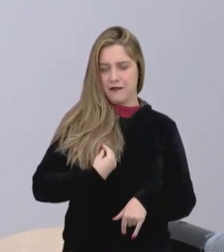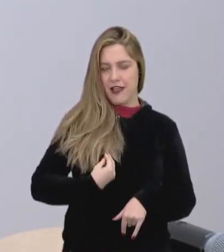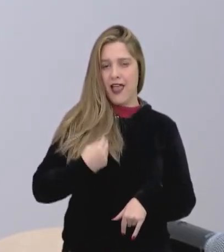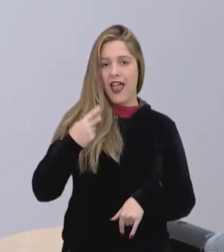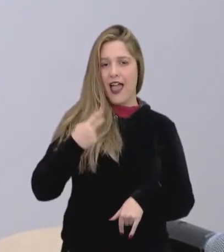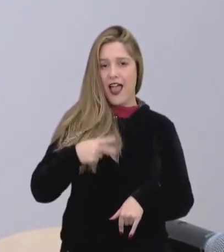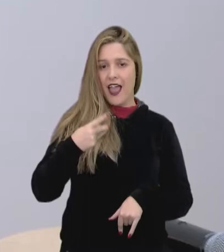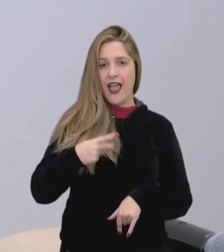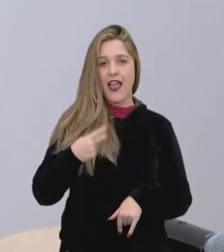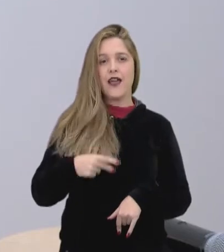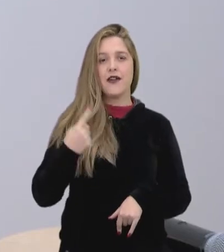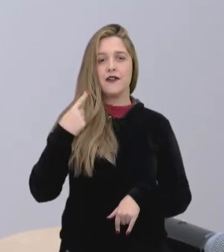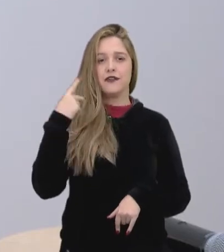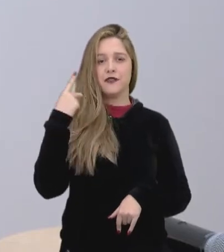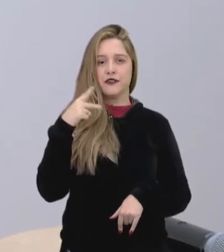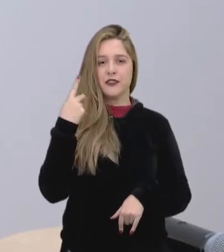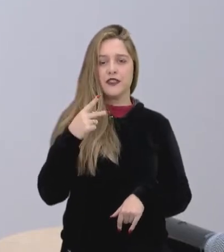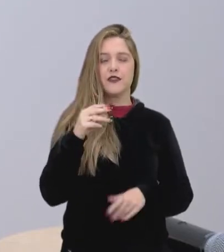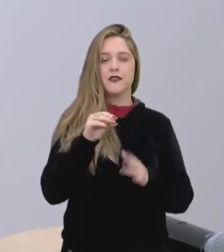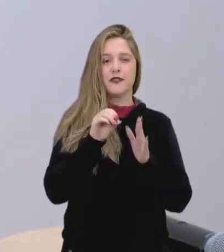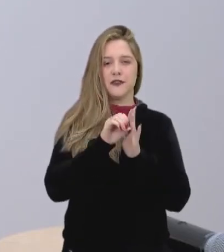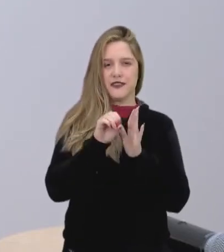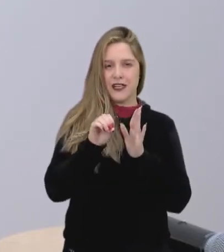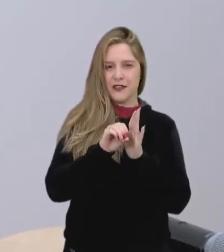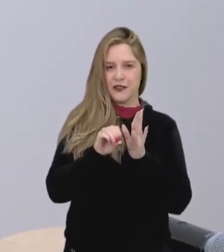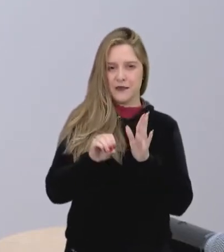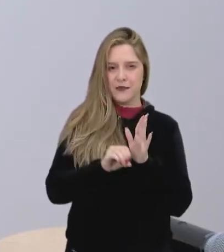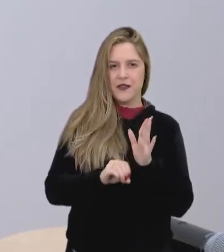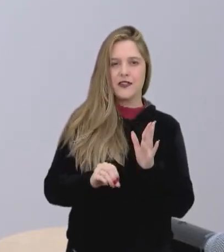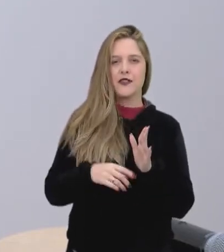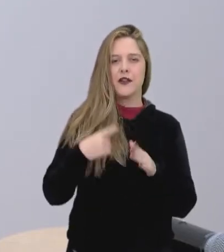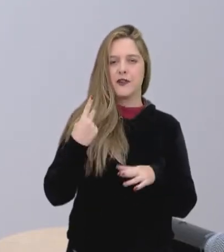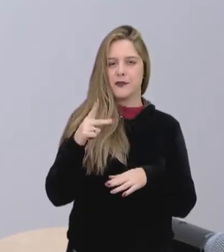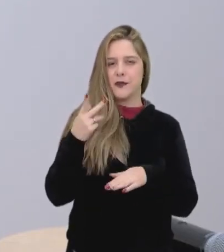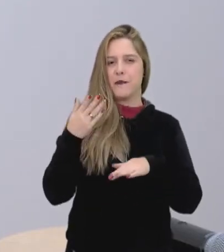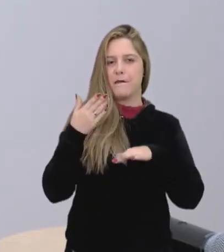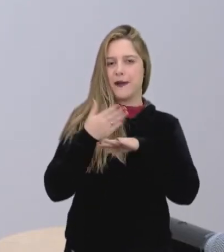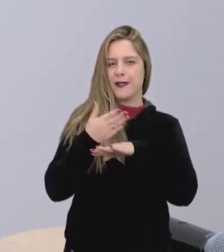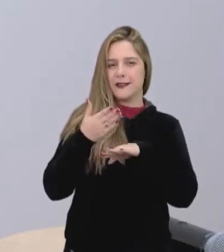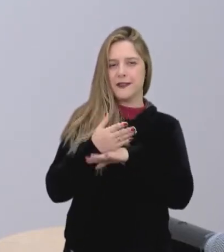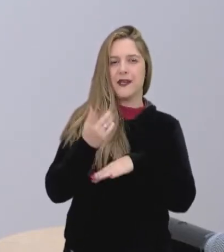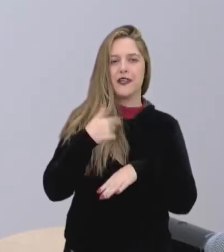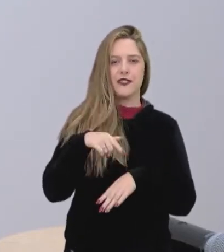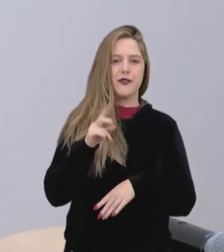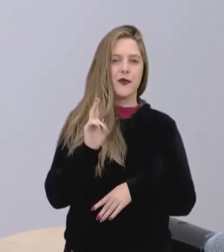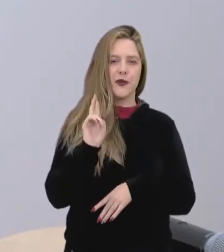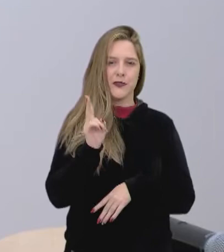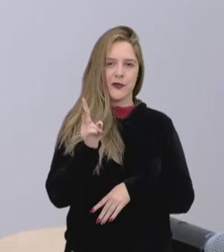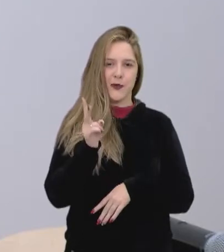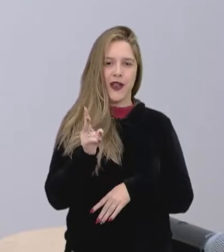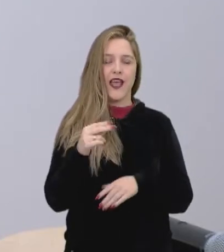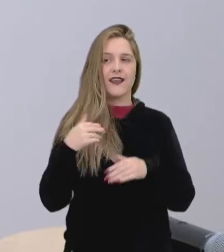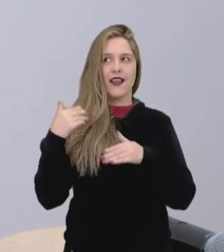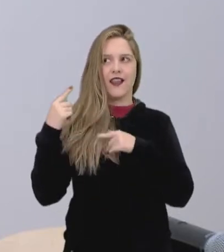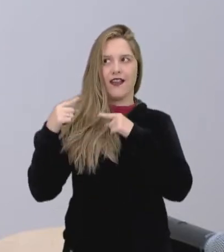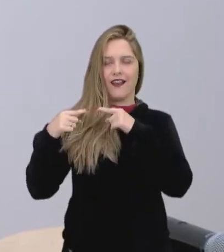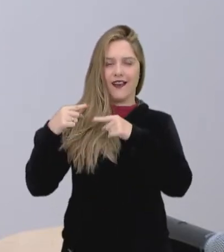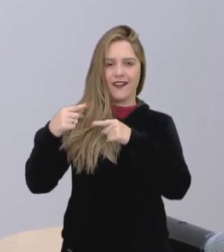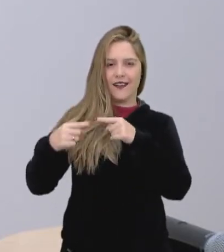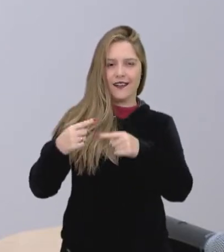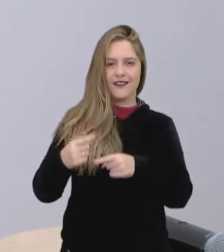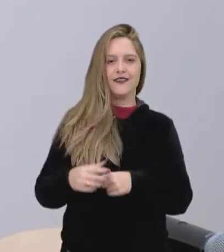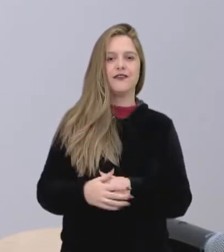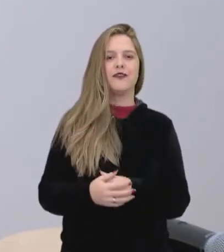ligado no centro de mídias, é com muita satisfação que a gente continua essa trajetória dos